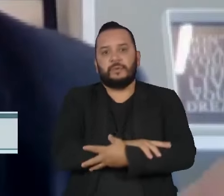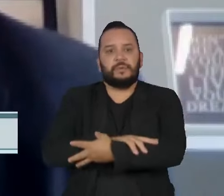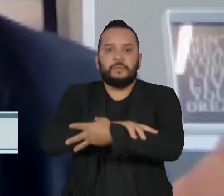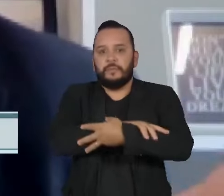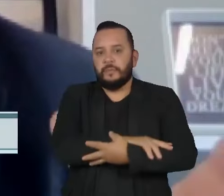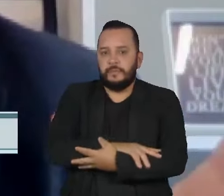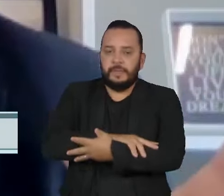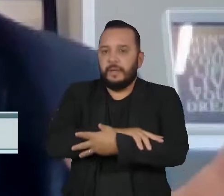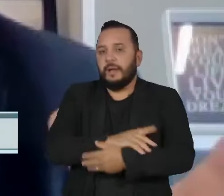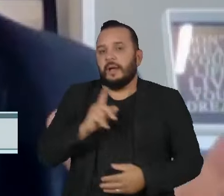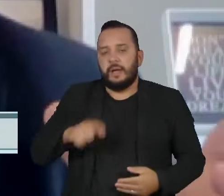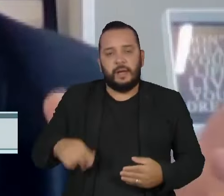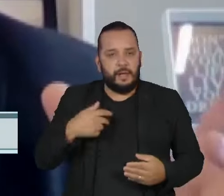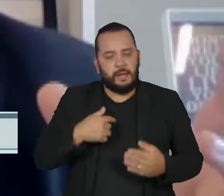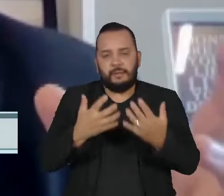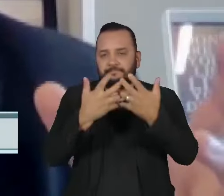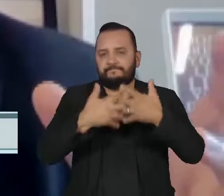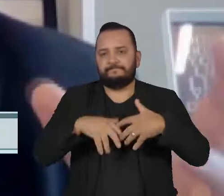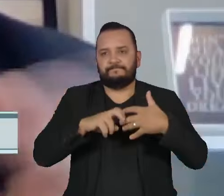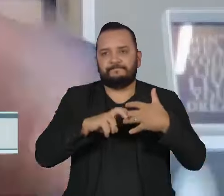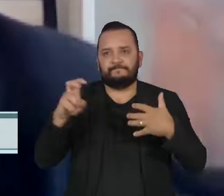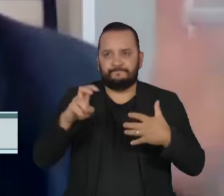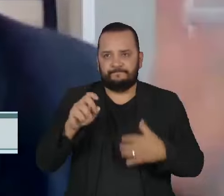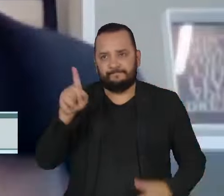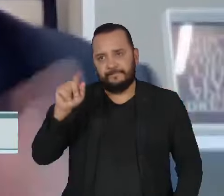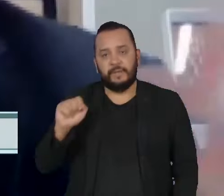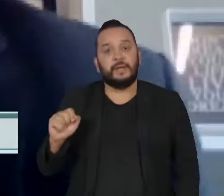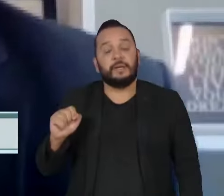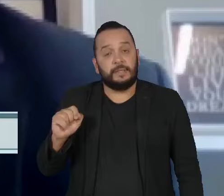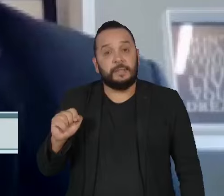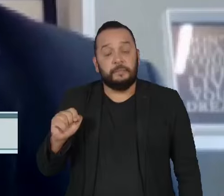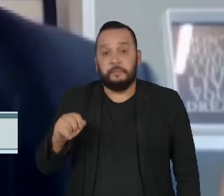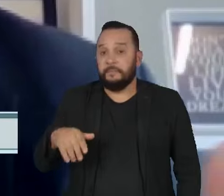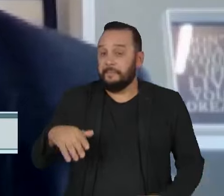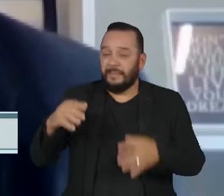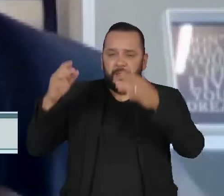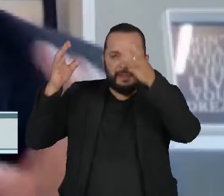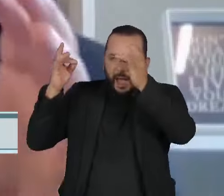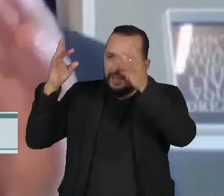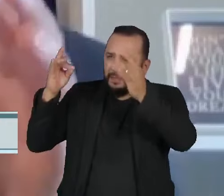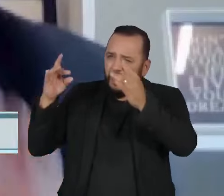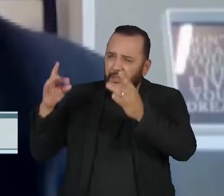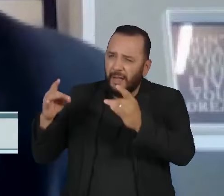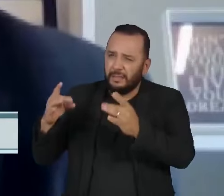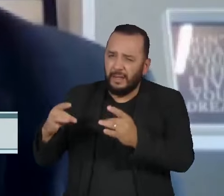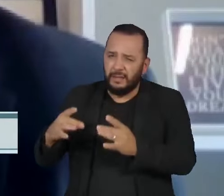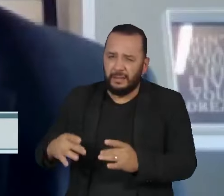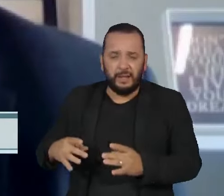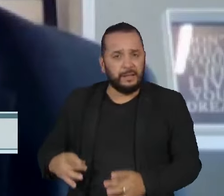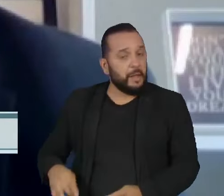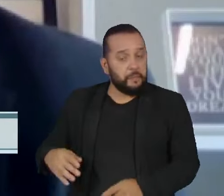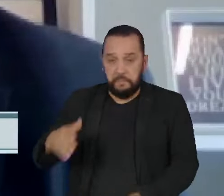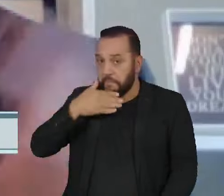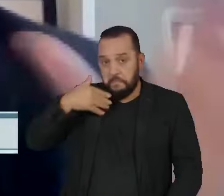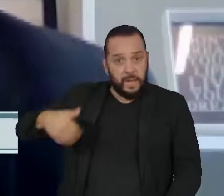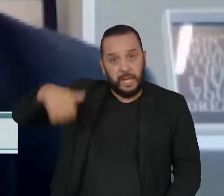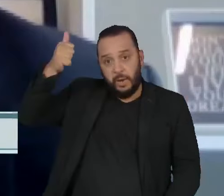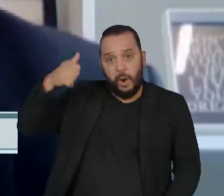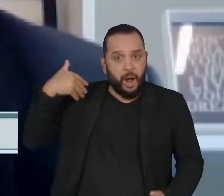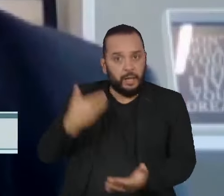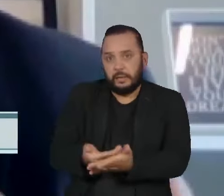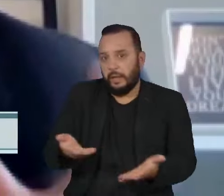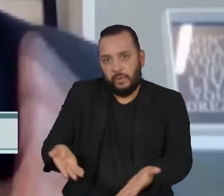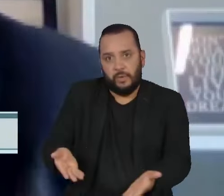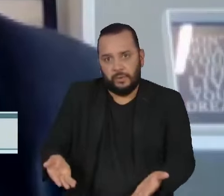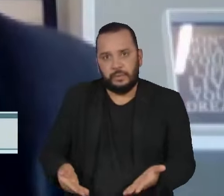regulatório de inteligência artificial mais denso e prescritivo que existe até então. Isso faz